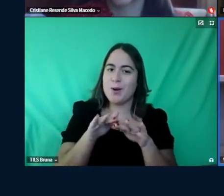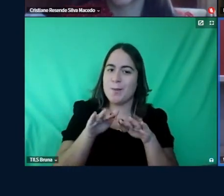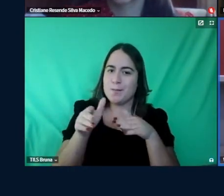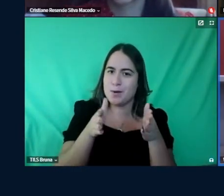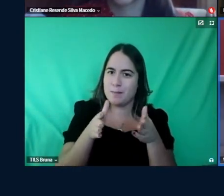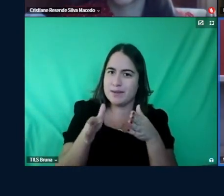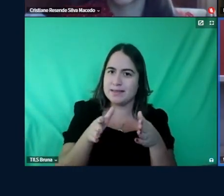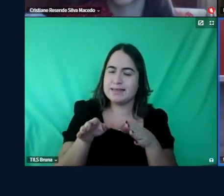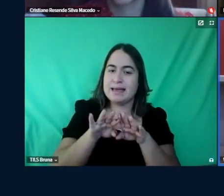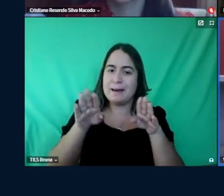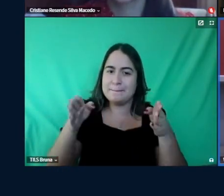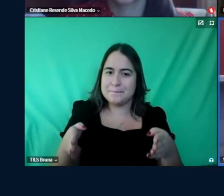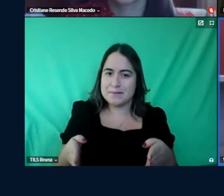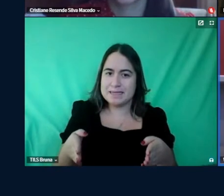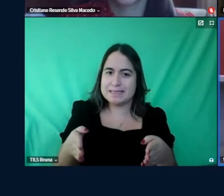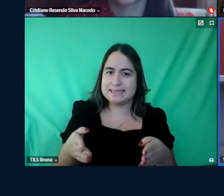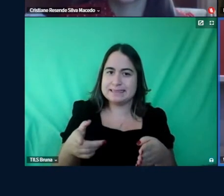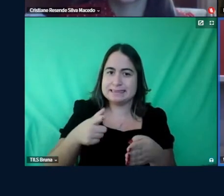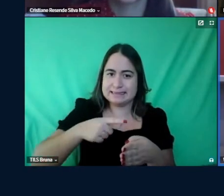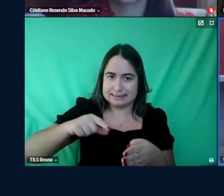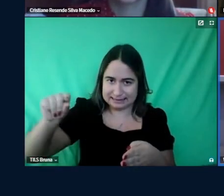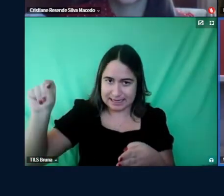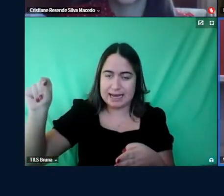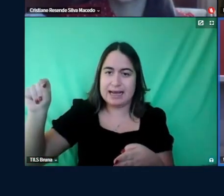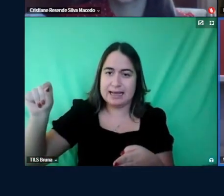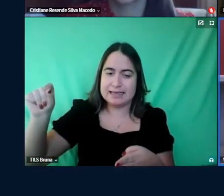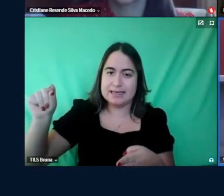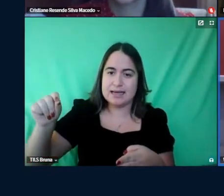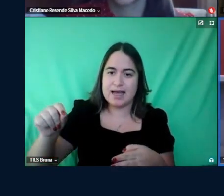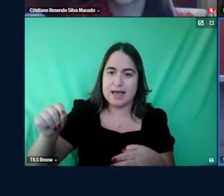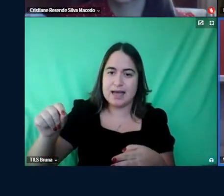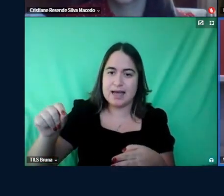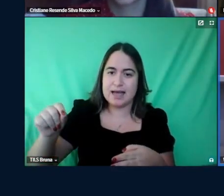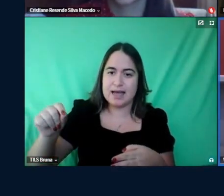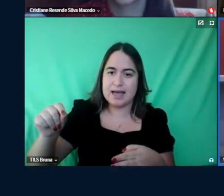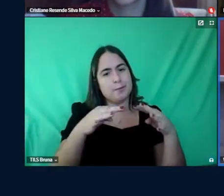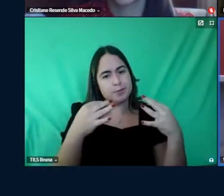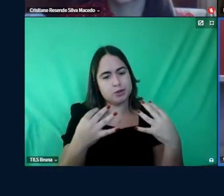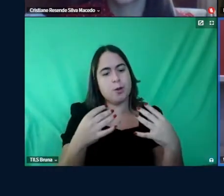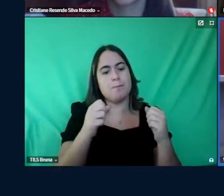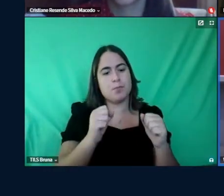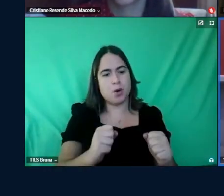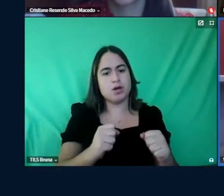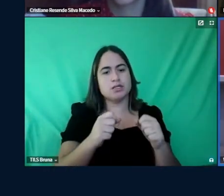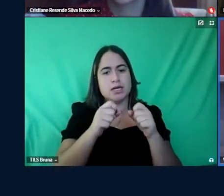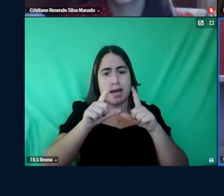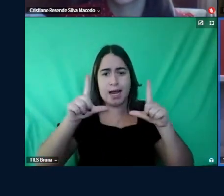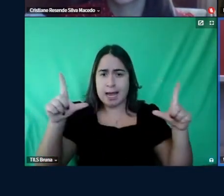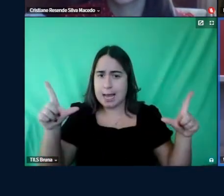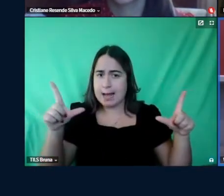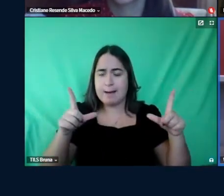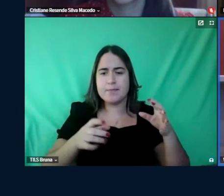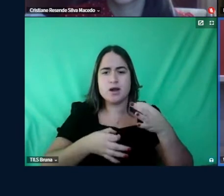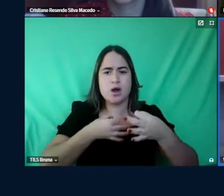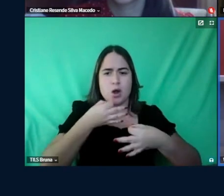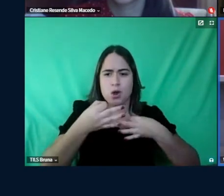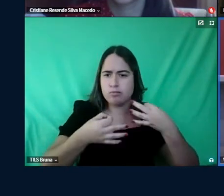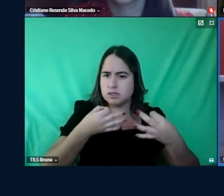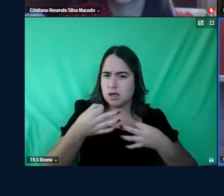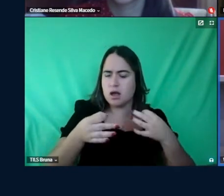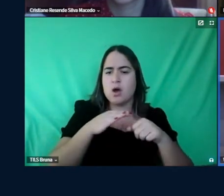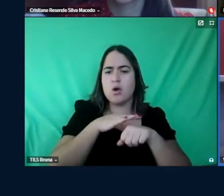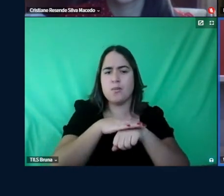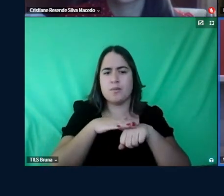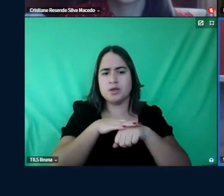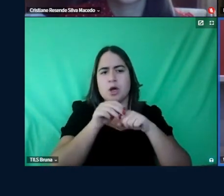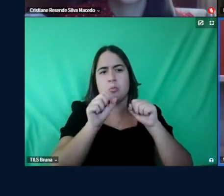retirar e aí os convidados a audiência que está aqui pode abrir suas câmeras o seu microfone conforme o Ricardo está colocando aí